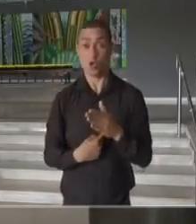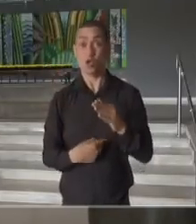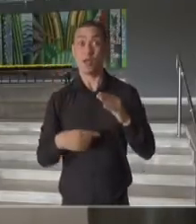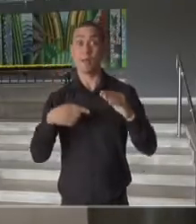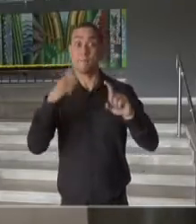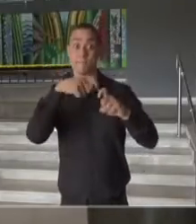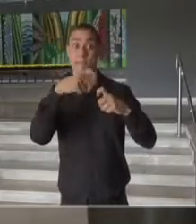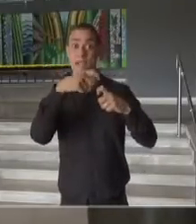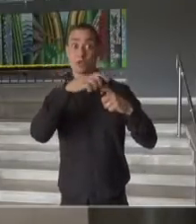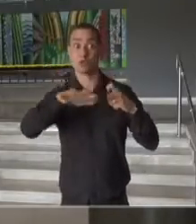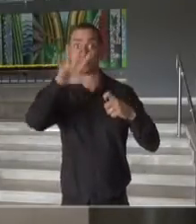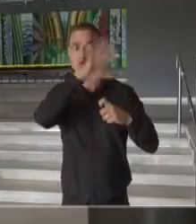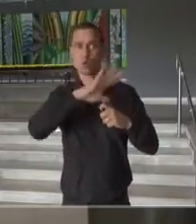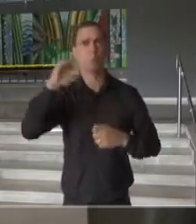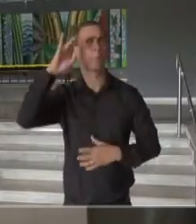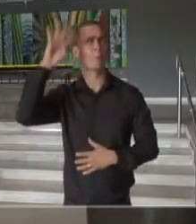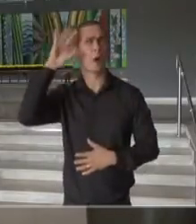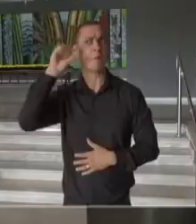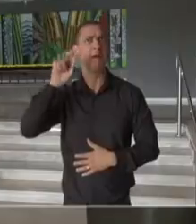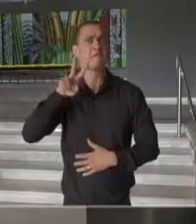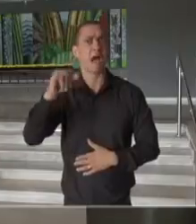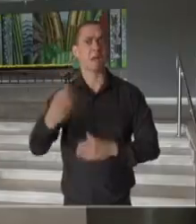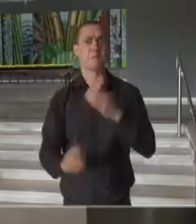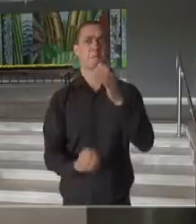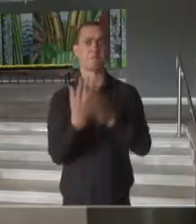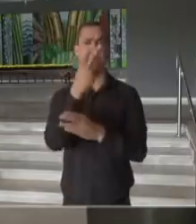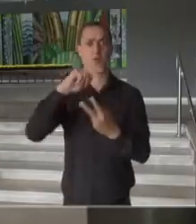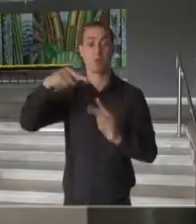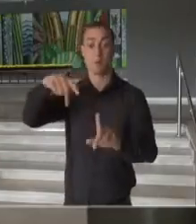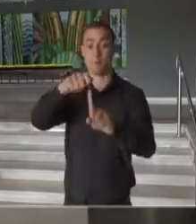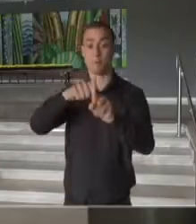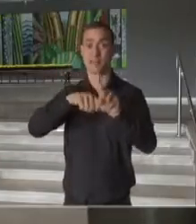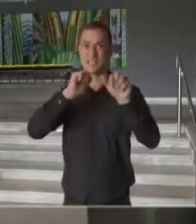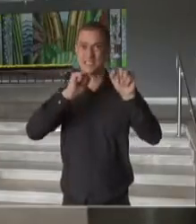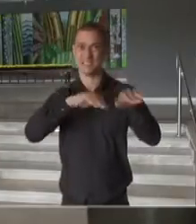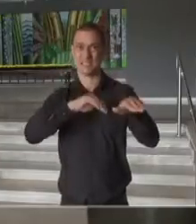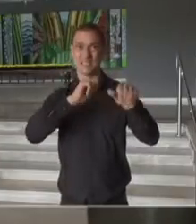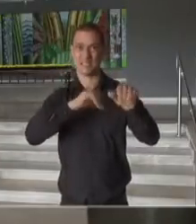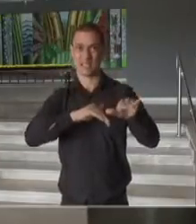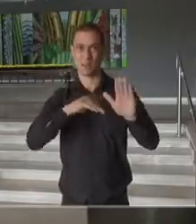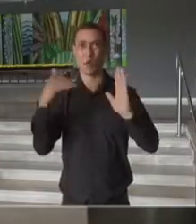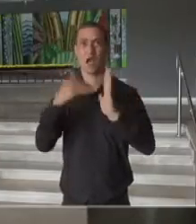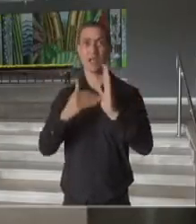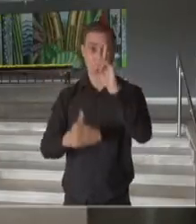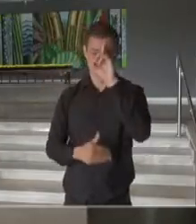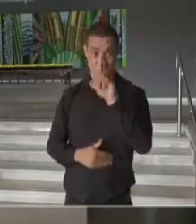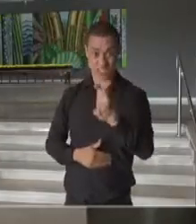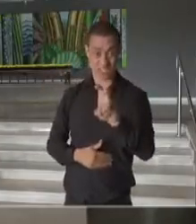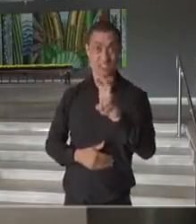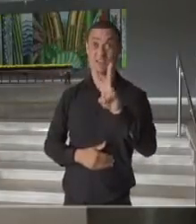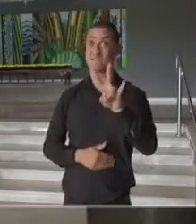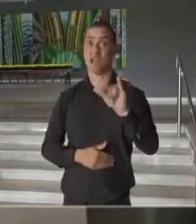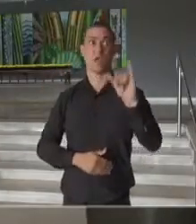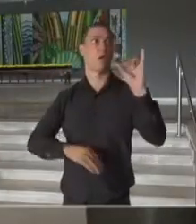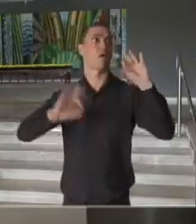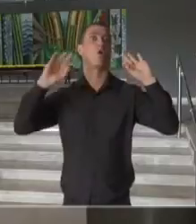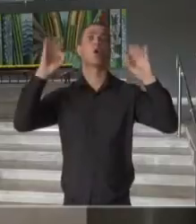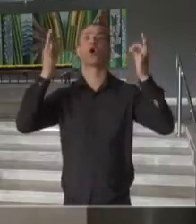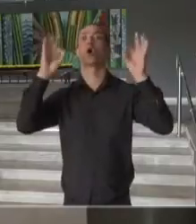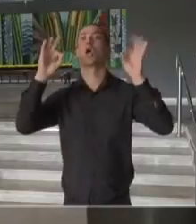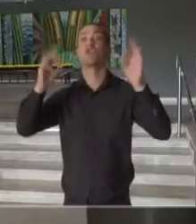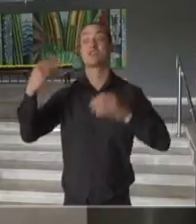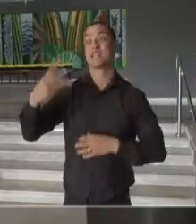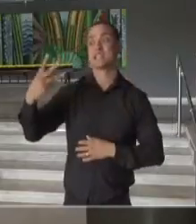especialistas imaginavam que nós teríamos, em setembro, na primeira quinzena ainda de setembro, uma tragédia sanitária, uma